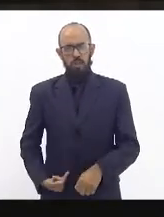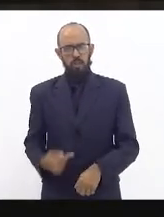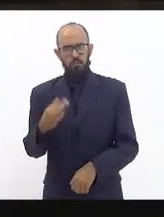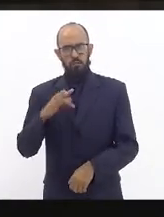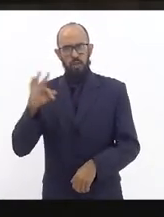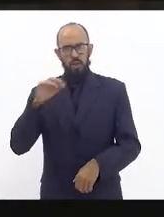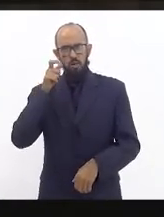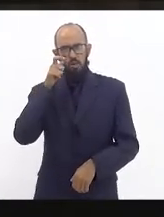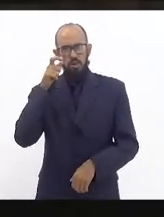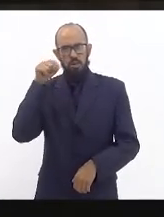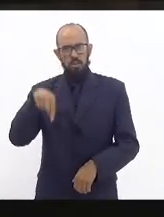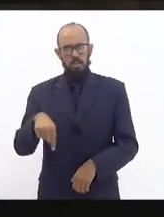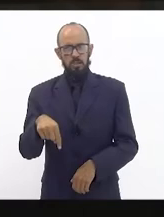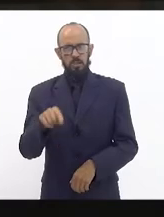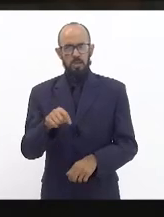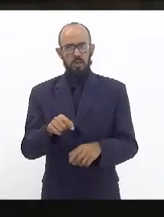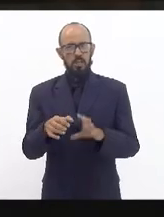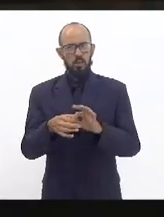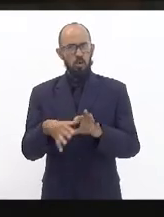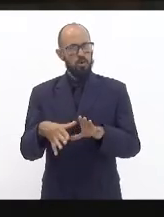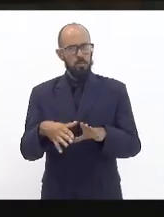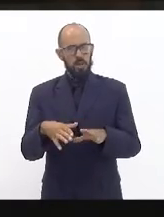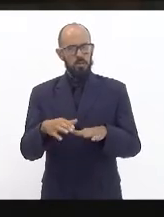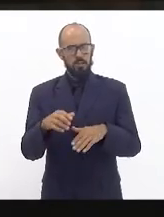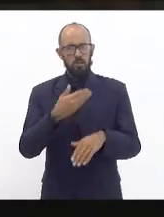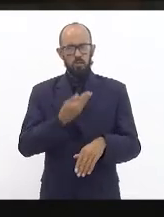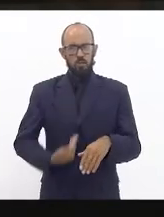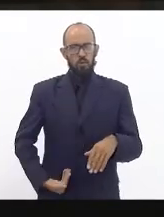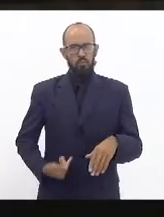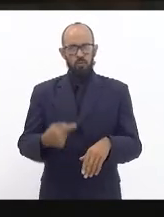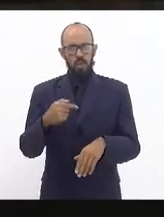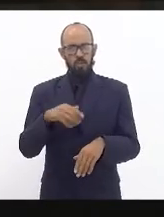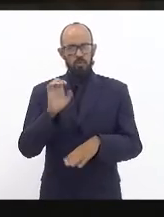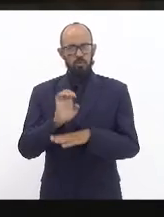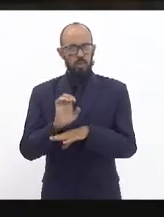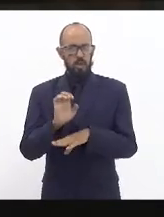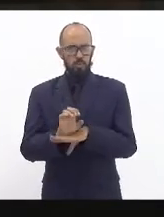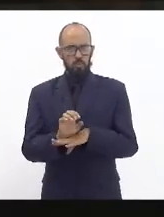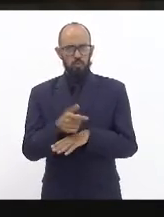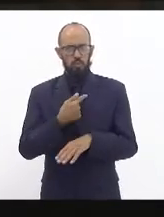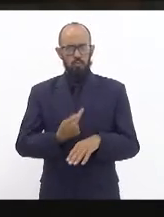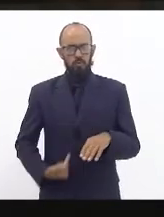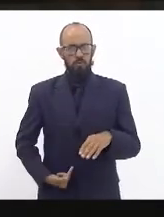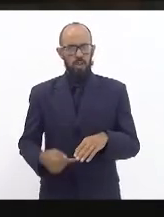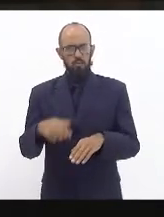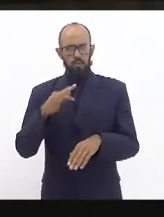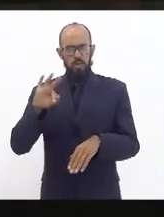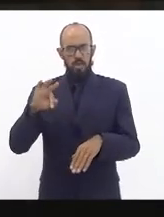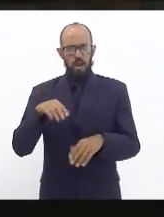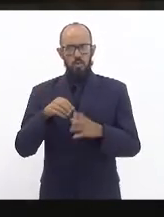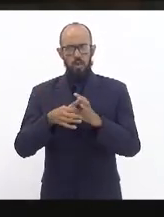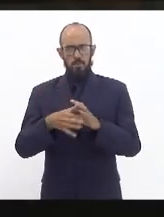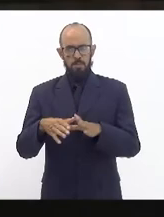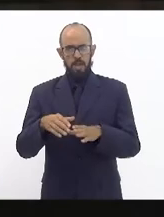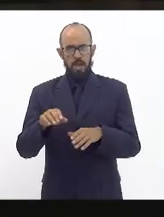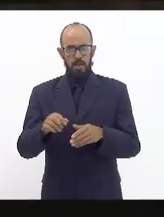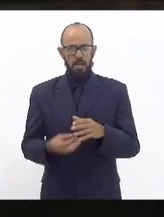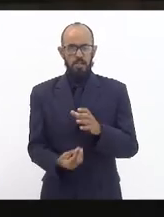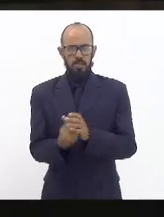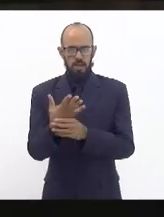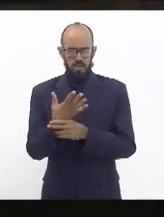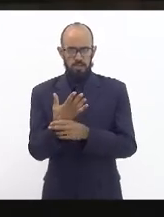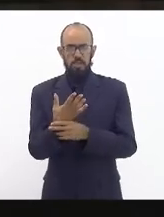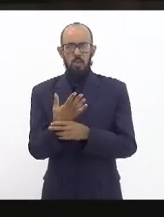o aval do governo do estado para não ter nenhum tipo de licenciamento o governo federal libera a construção dessas quatro